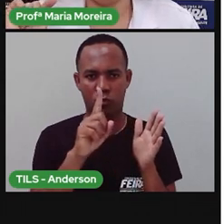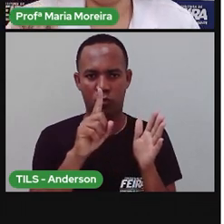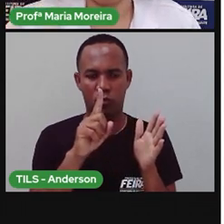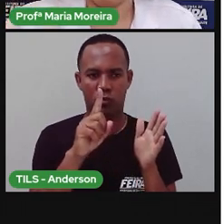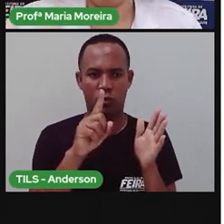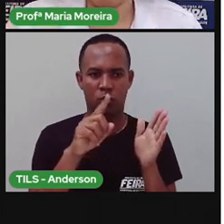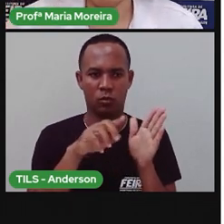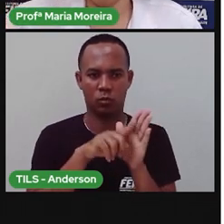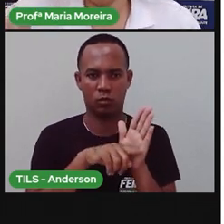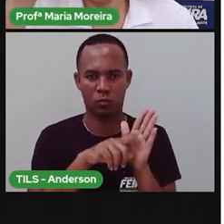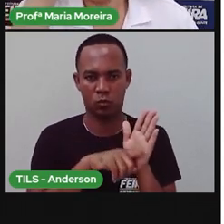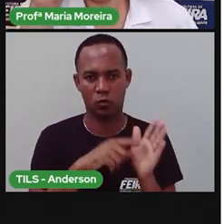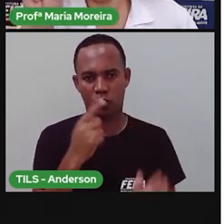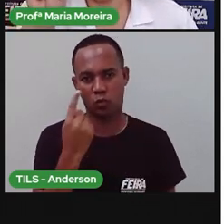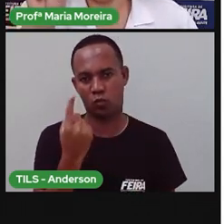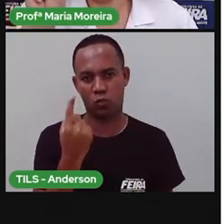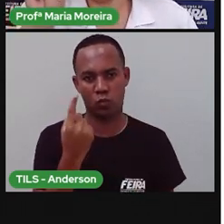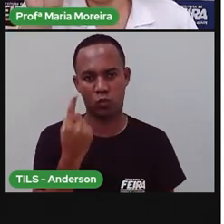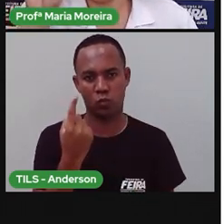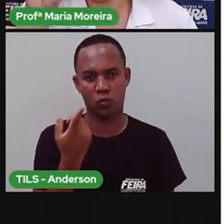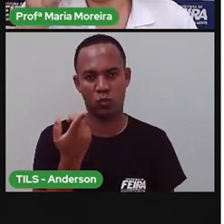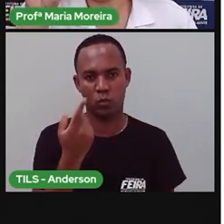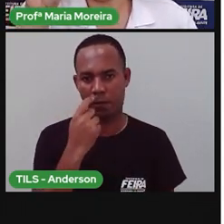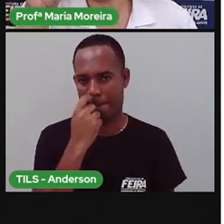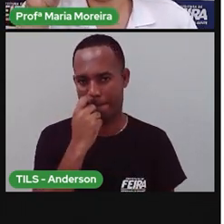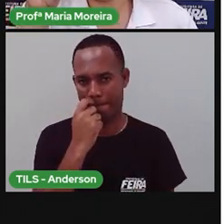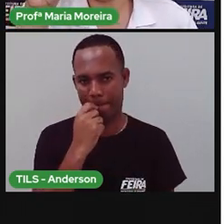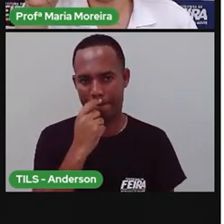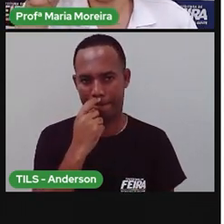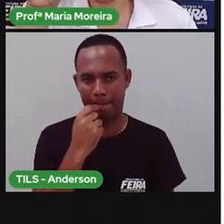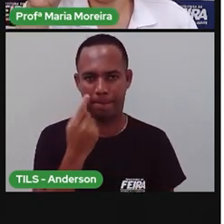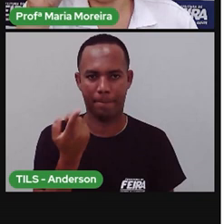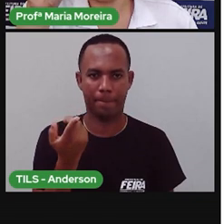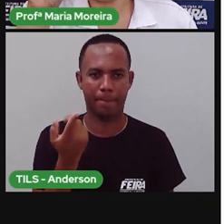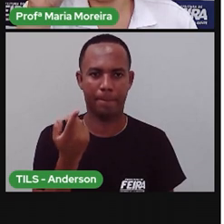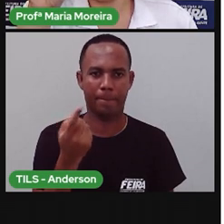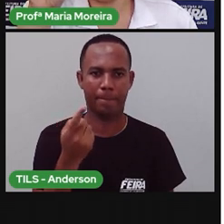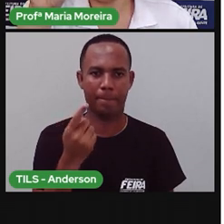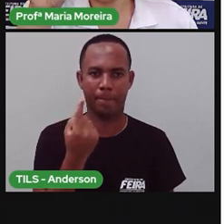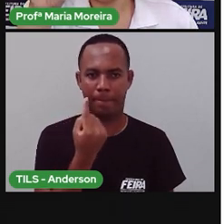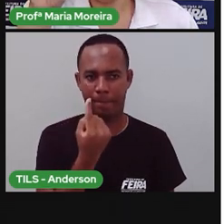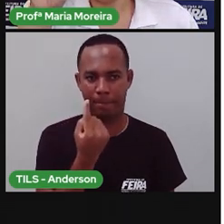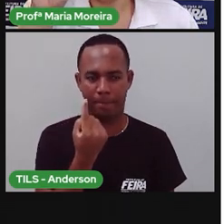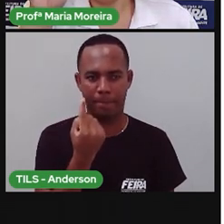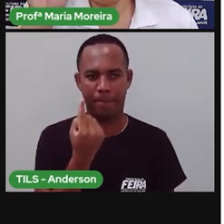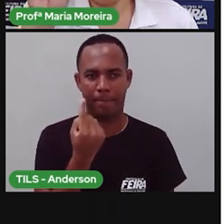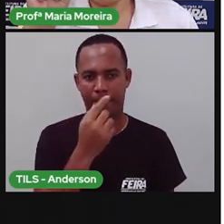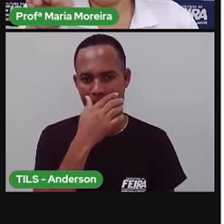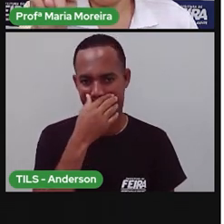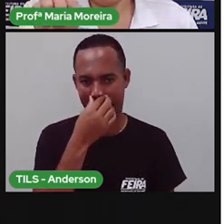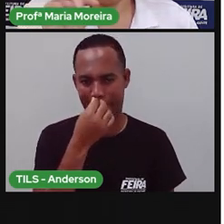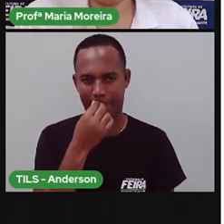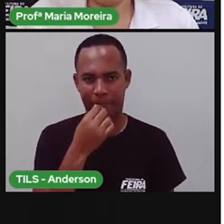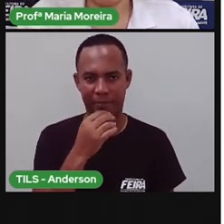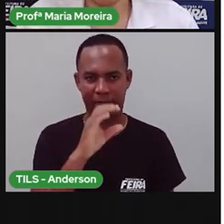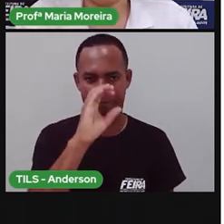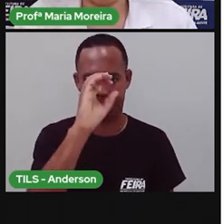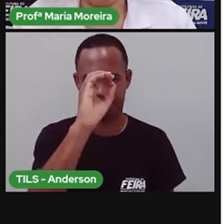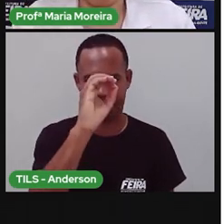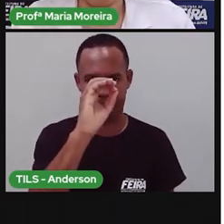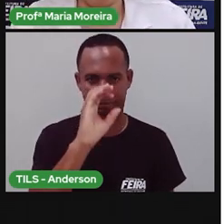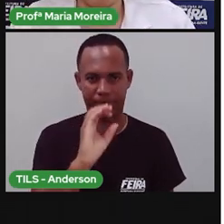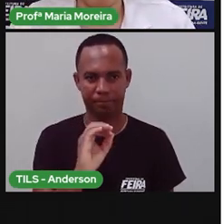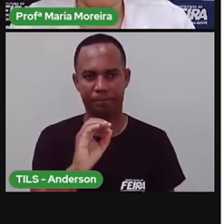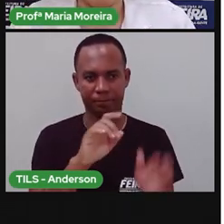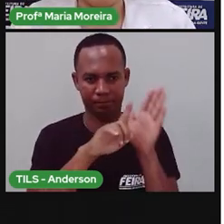dezena, eu vou ficar com quanto? Se eu tenho dois e eu tiro um, um, eu fico com um. Exatamente. E